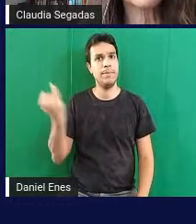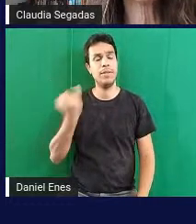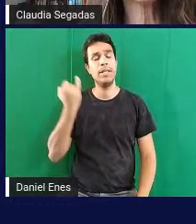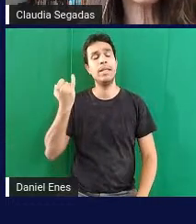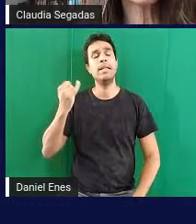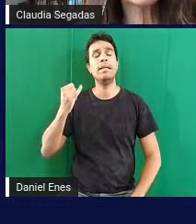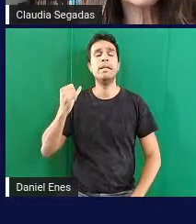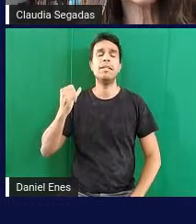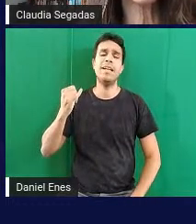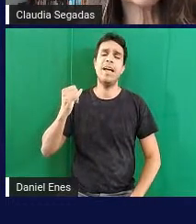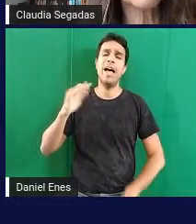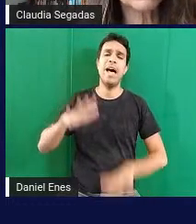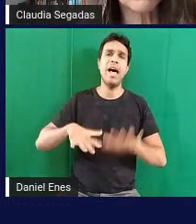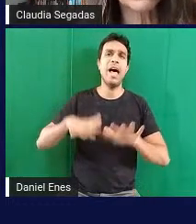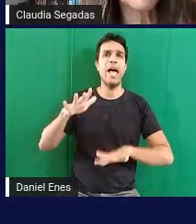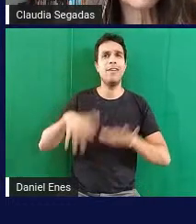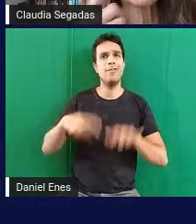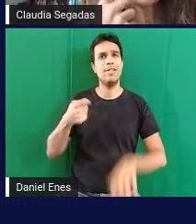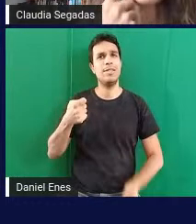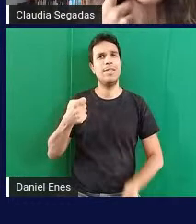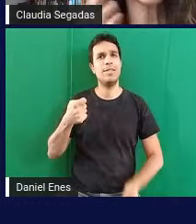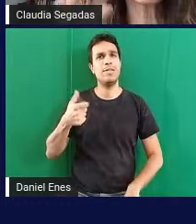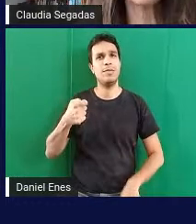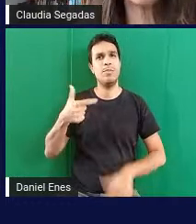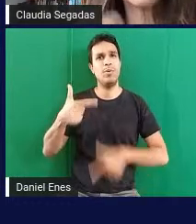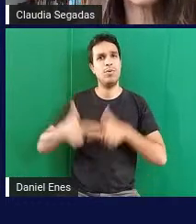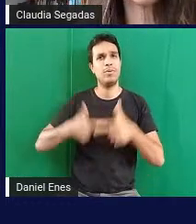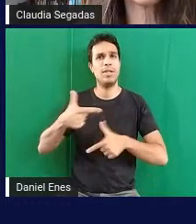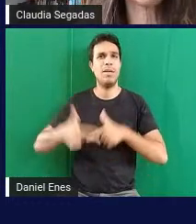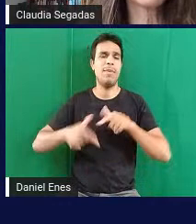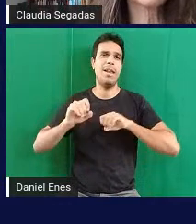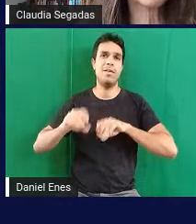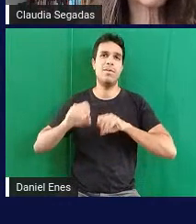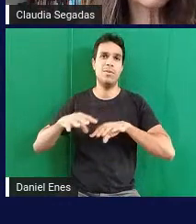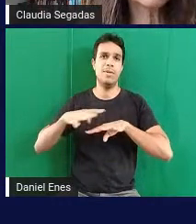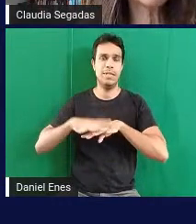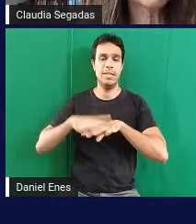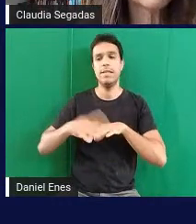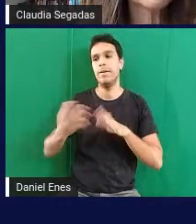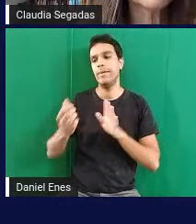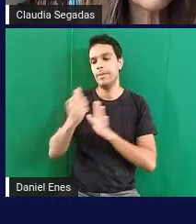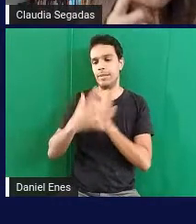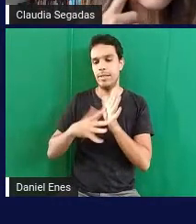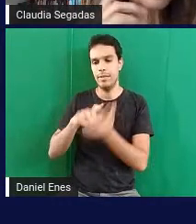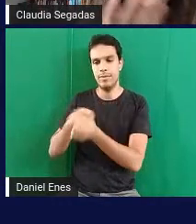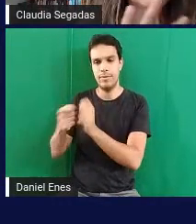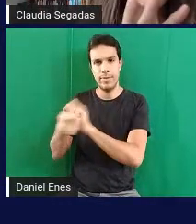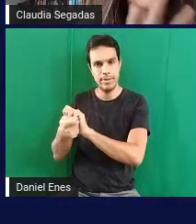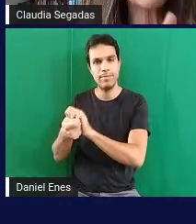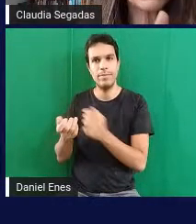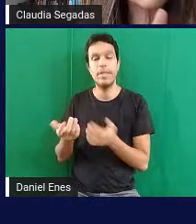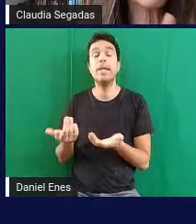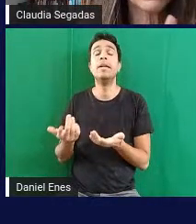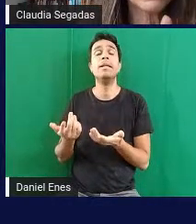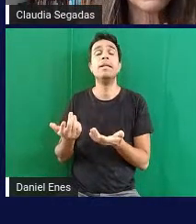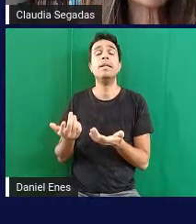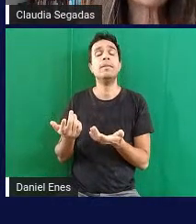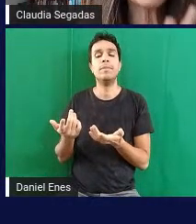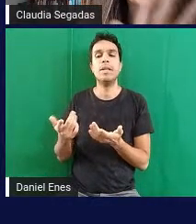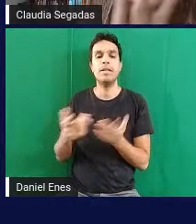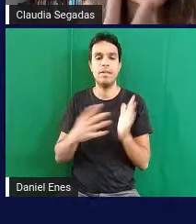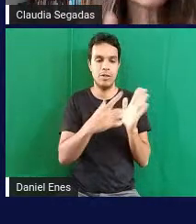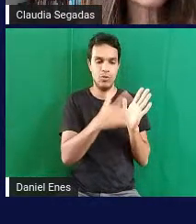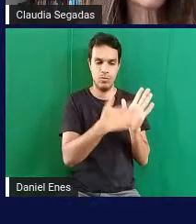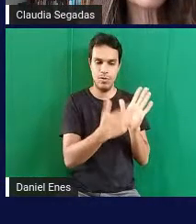pouco trabalhada no ensino da matemática então essa habilidade foi adaptada de um livro e aí vocês estão vendo primeiro